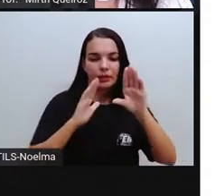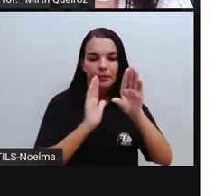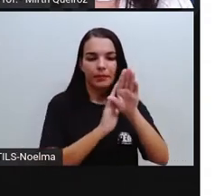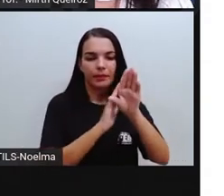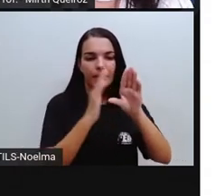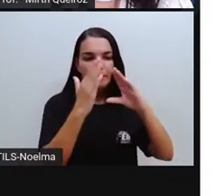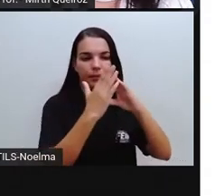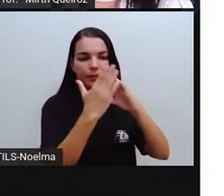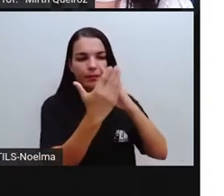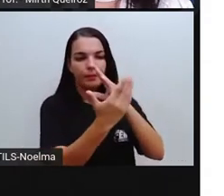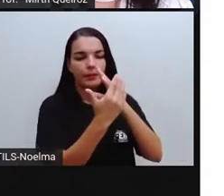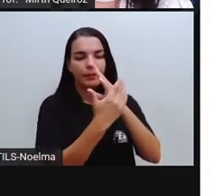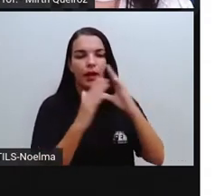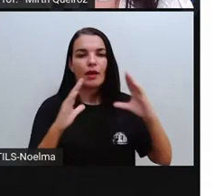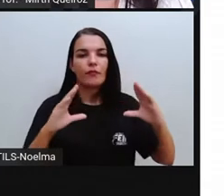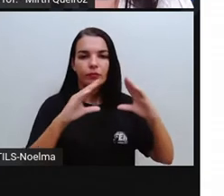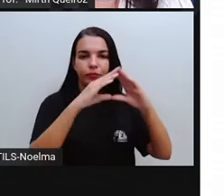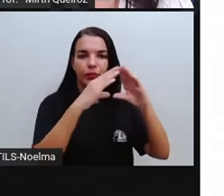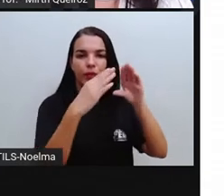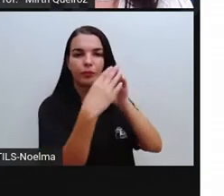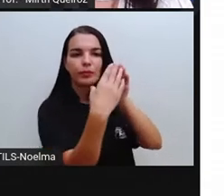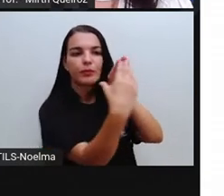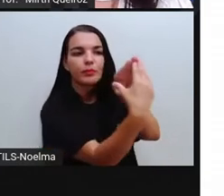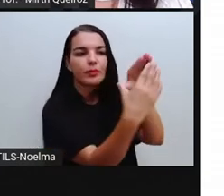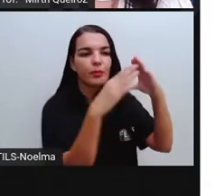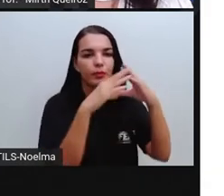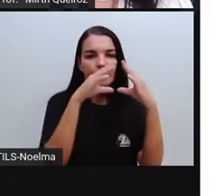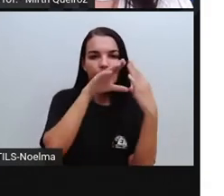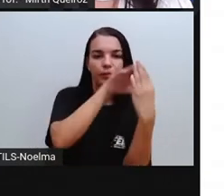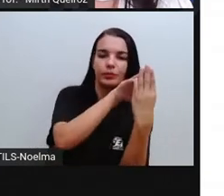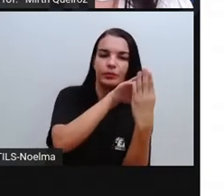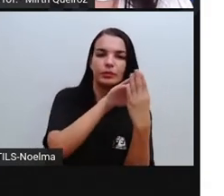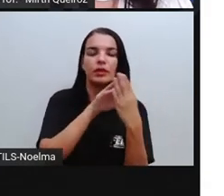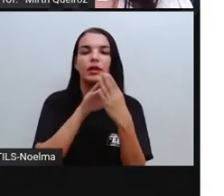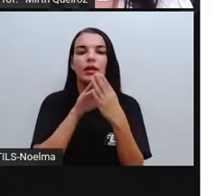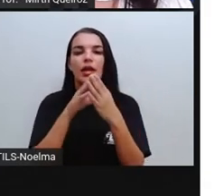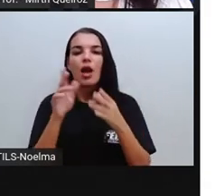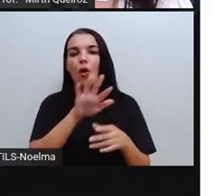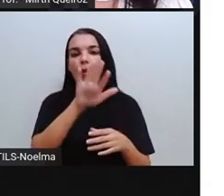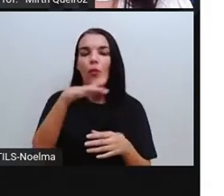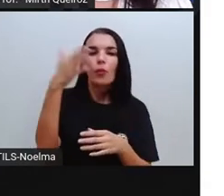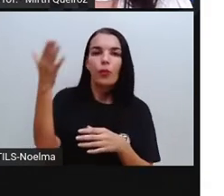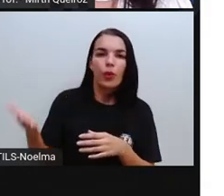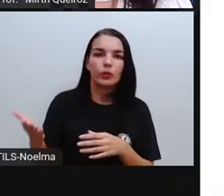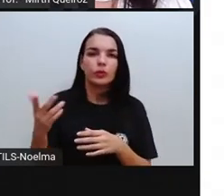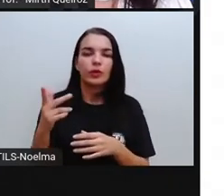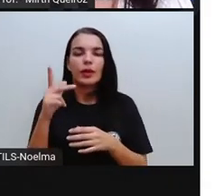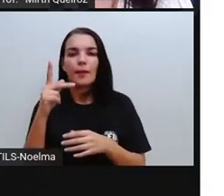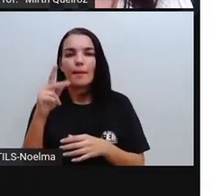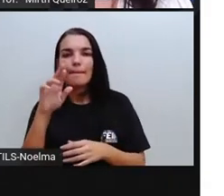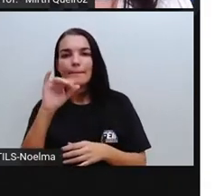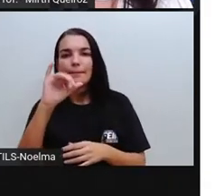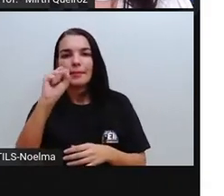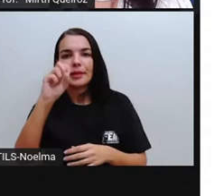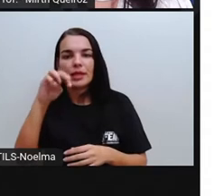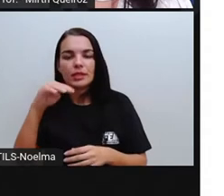formada por triângulos. Nós temos um prisma, onde as laterais são formadas por retângulos.